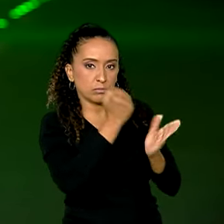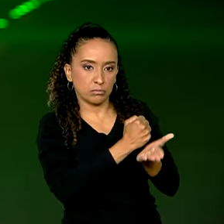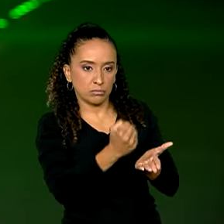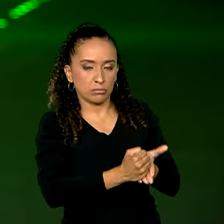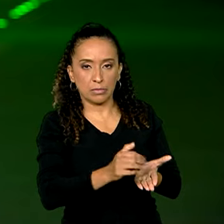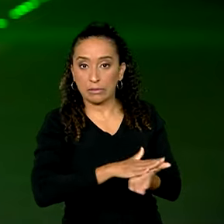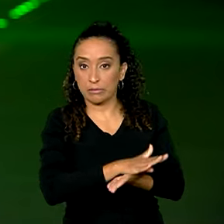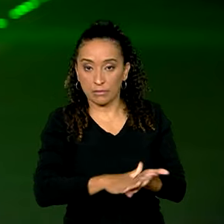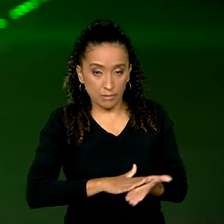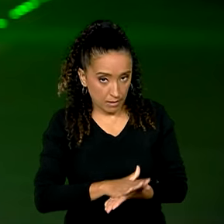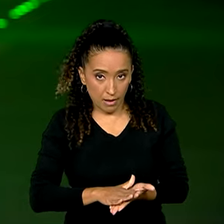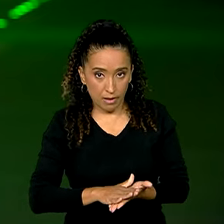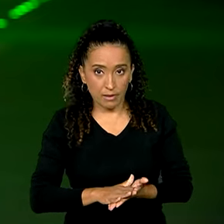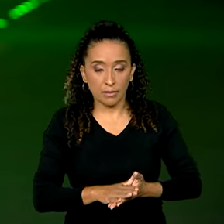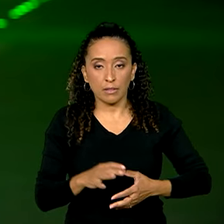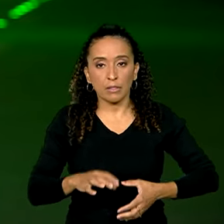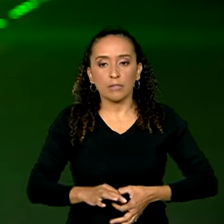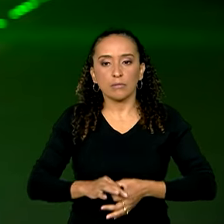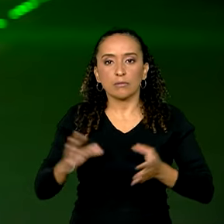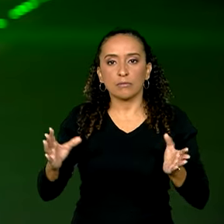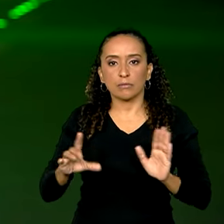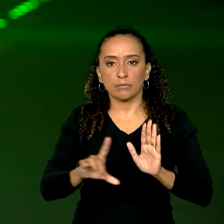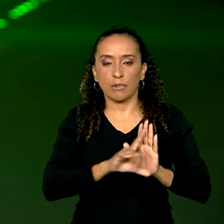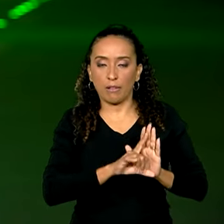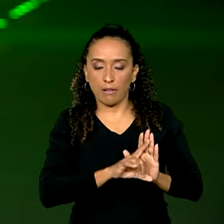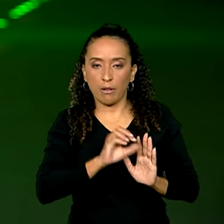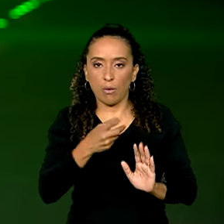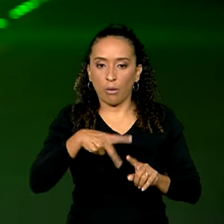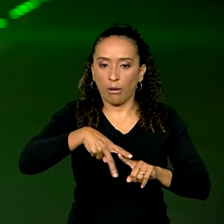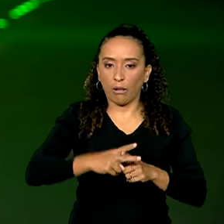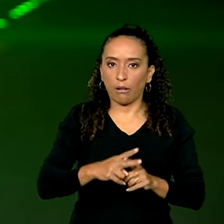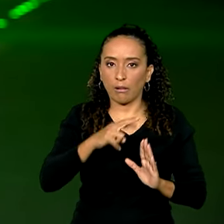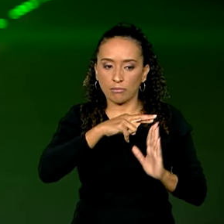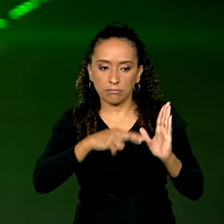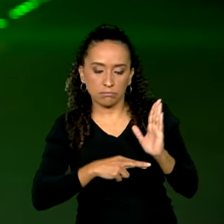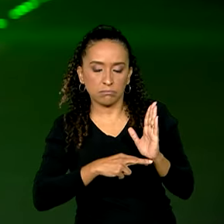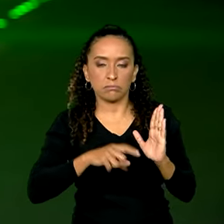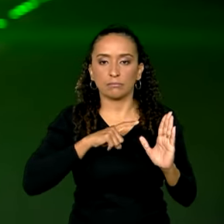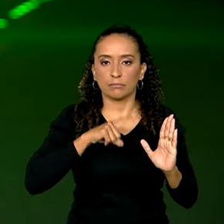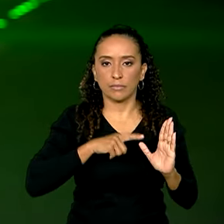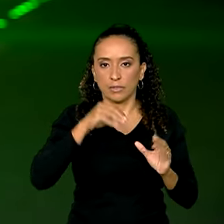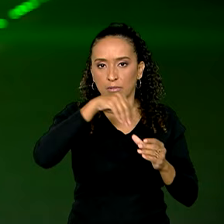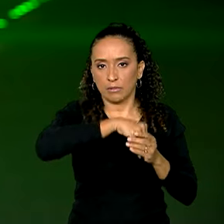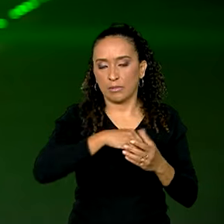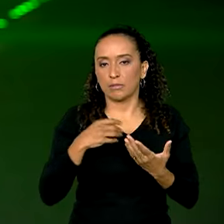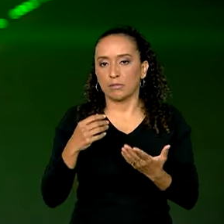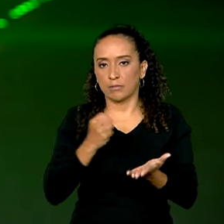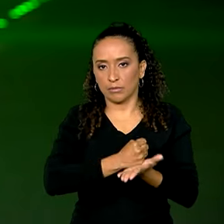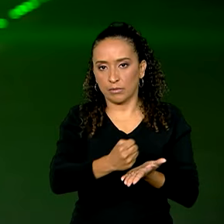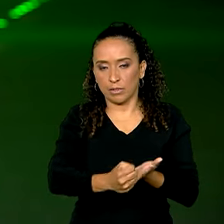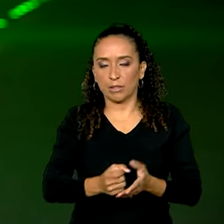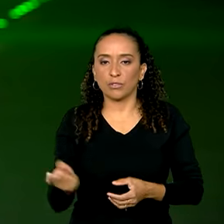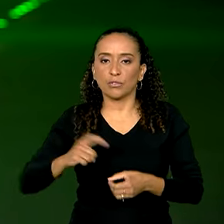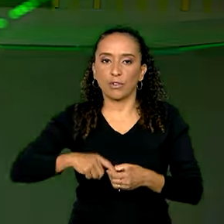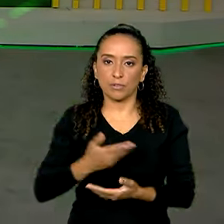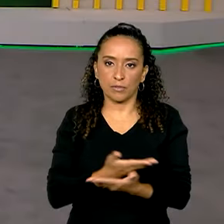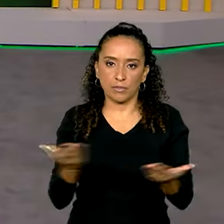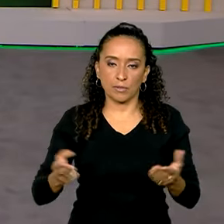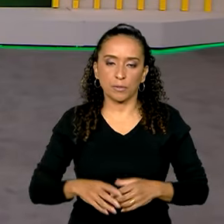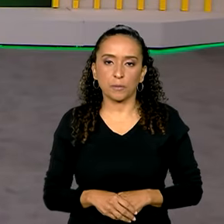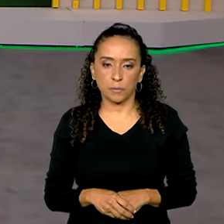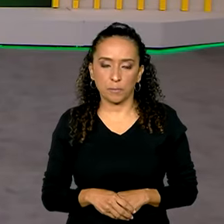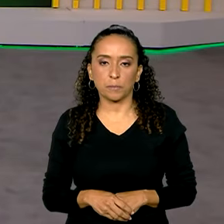contratuais de disposições legais ou dos regulamentos previstos na concessão. Volto com você, Carol.